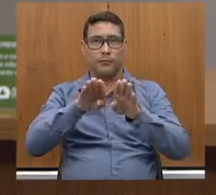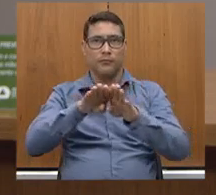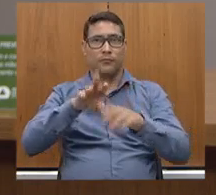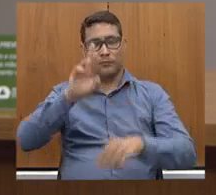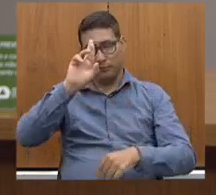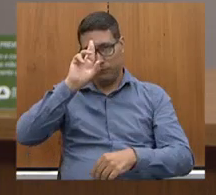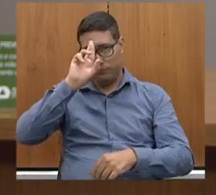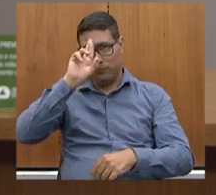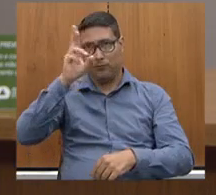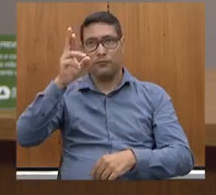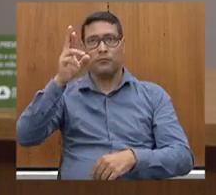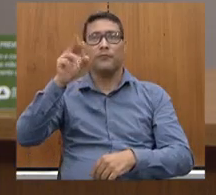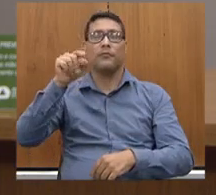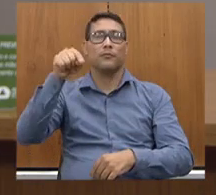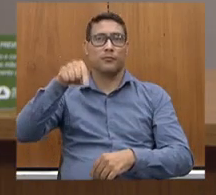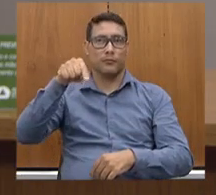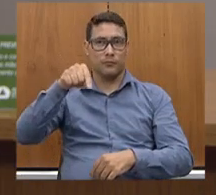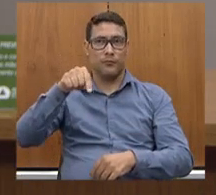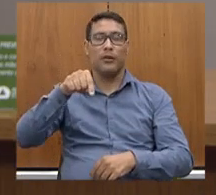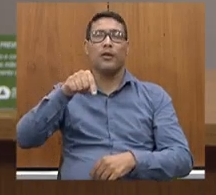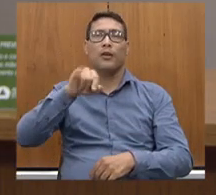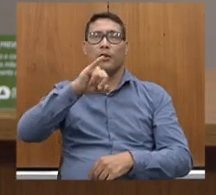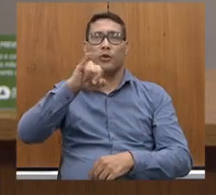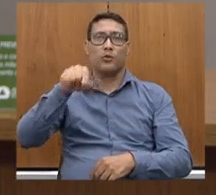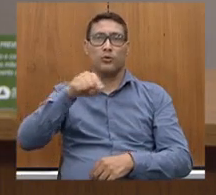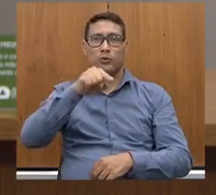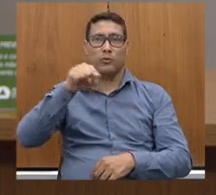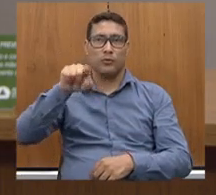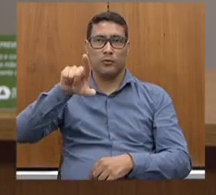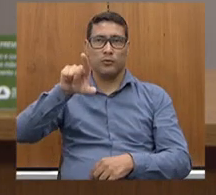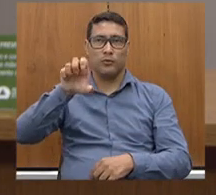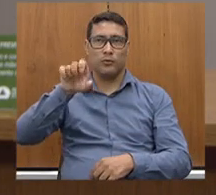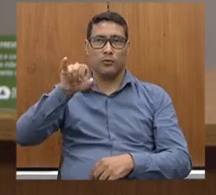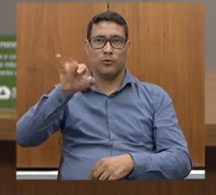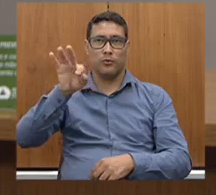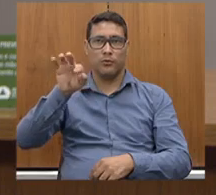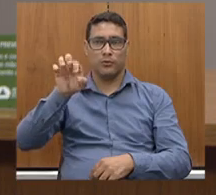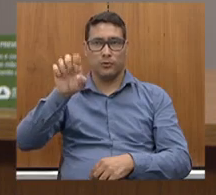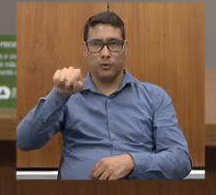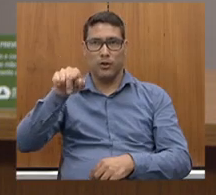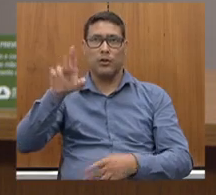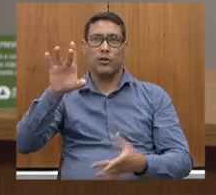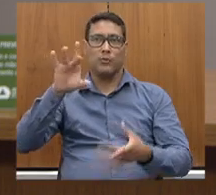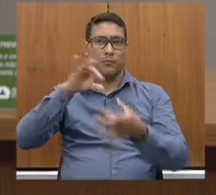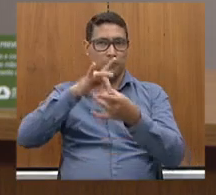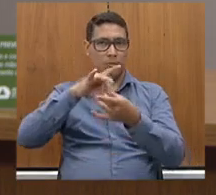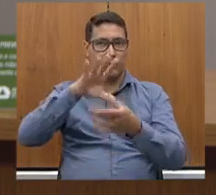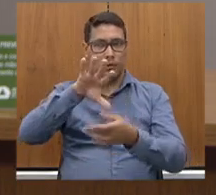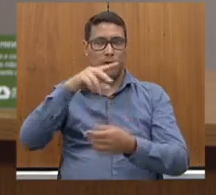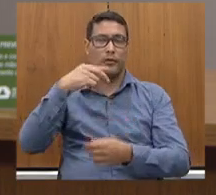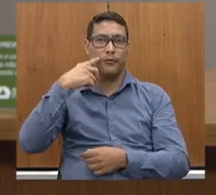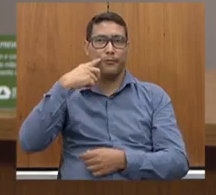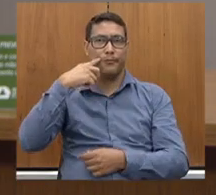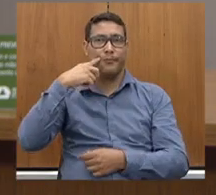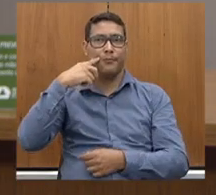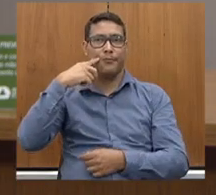e irmão, João Leite, grande parceiro parlamentar. Cumprimentar, cumprimentar aqui